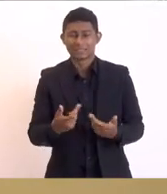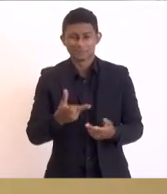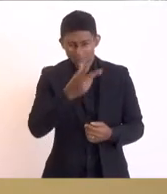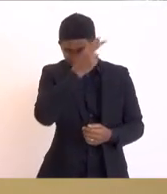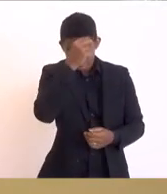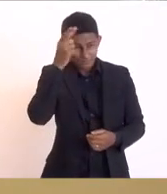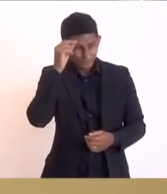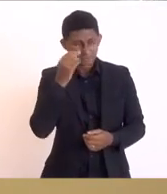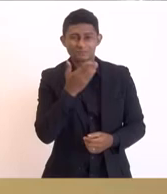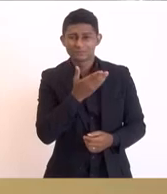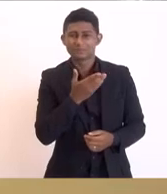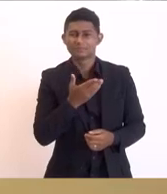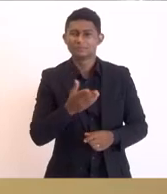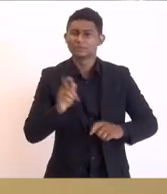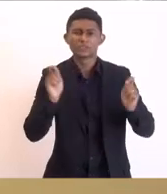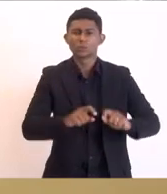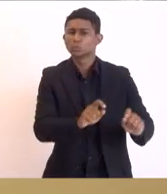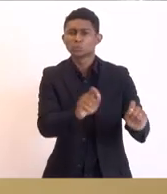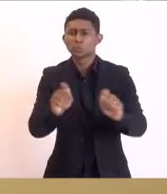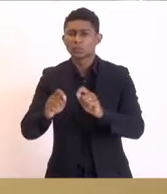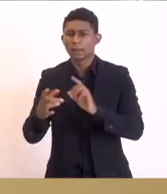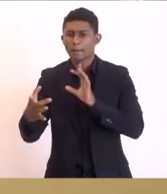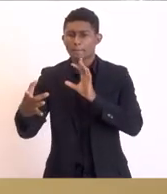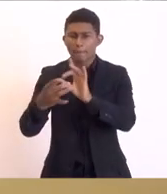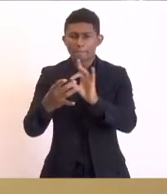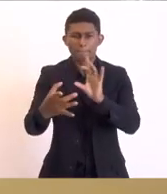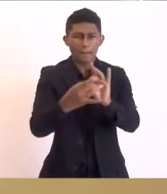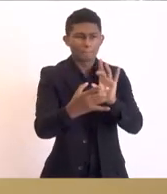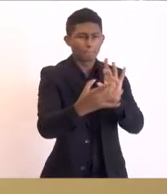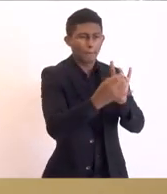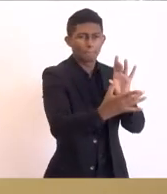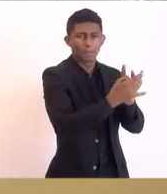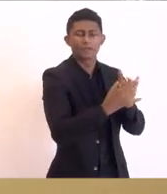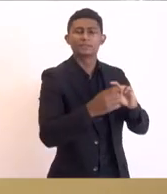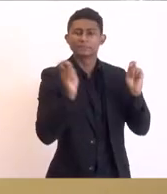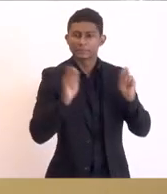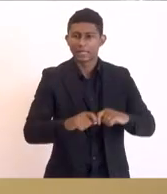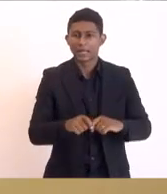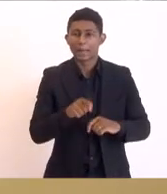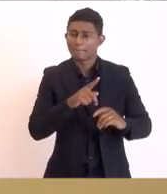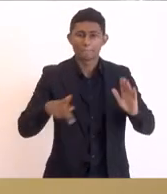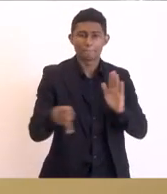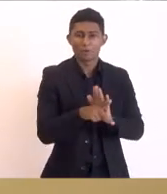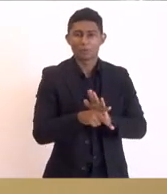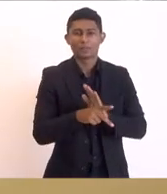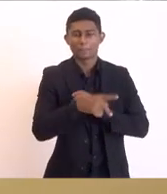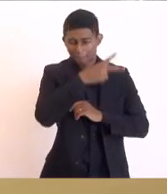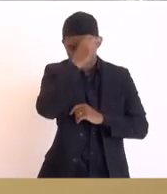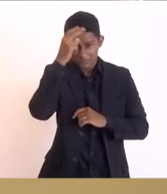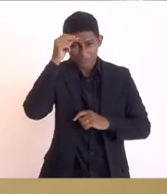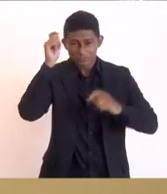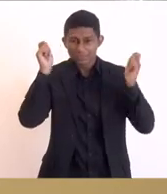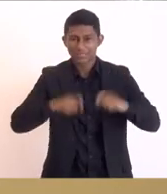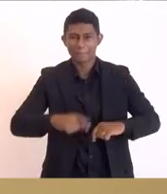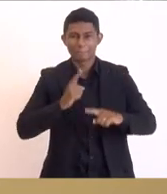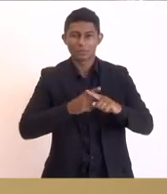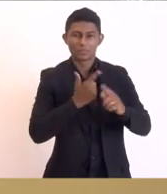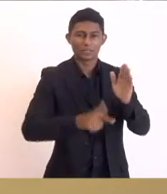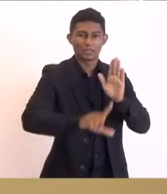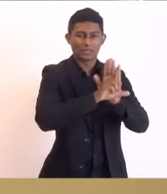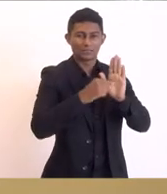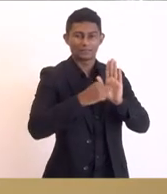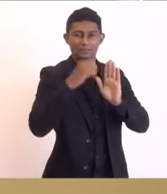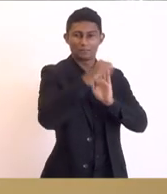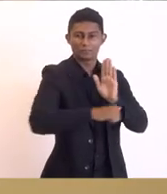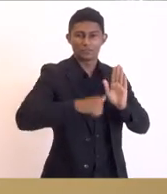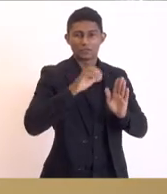nesse caso vai poder fazer essa parceria e continuar sendo proprietária da área por conta da modificação na legislação da